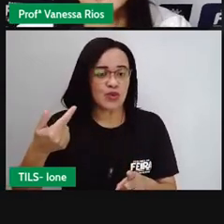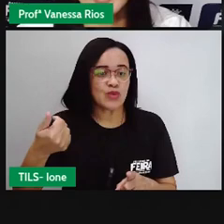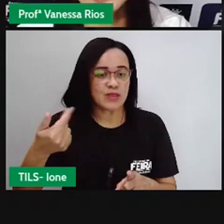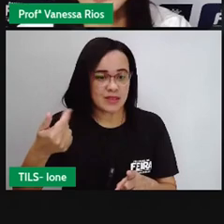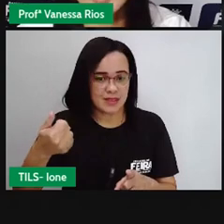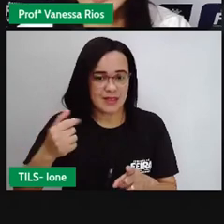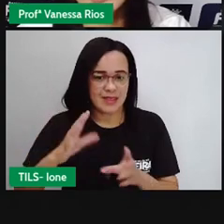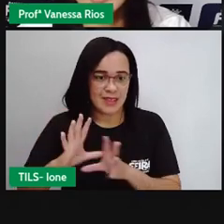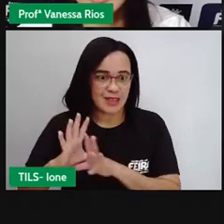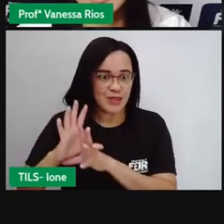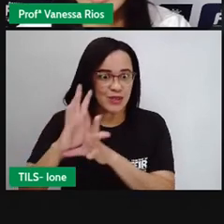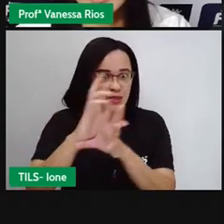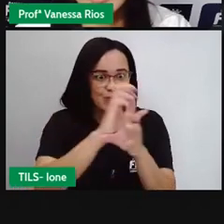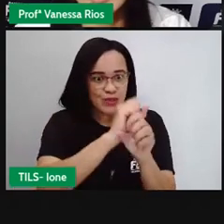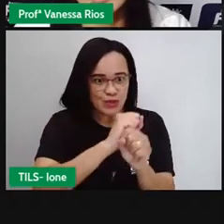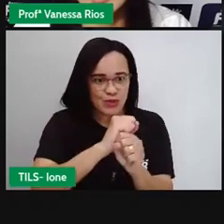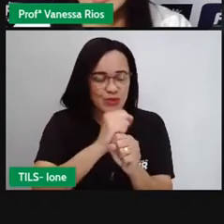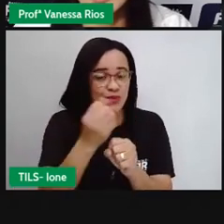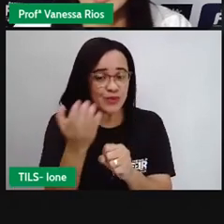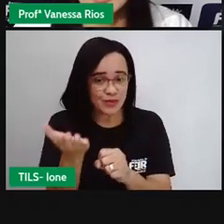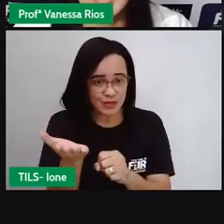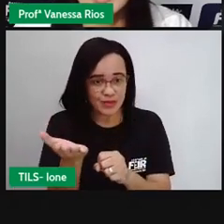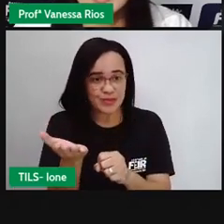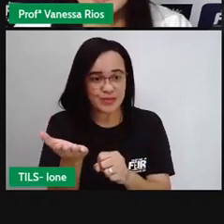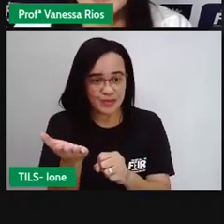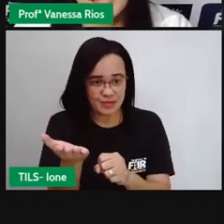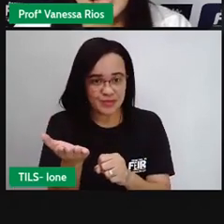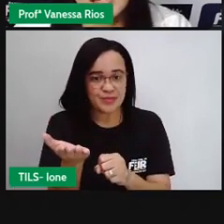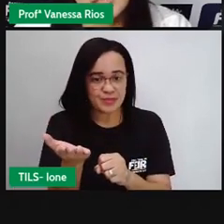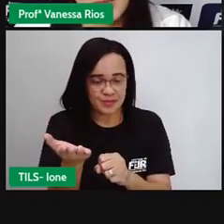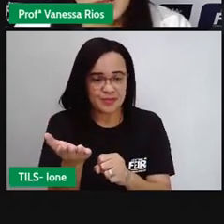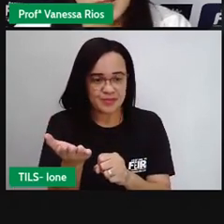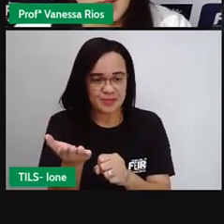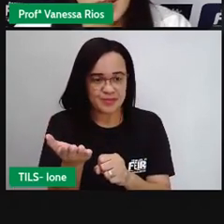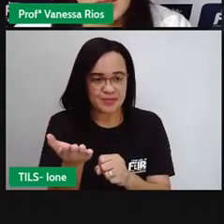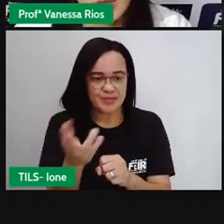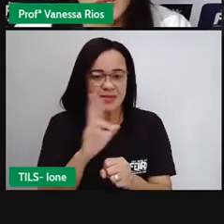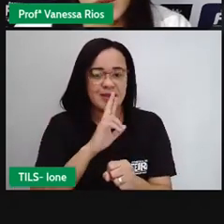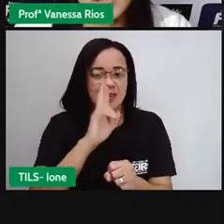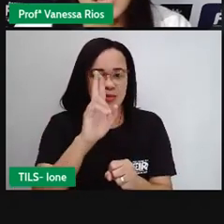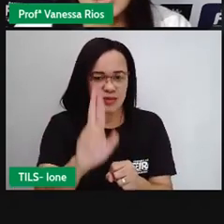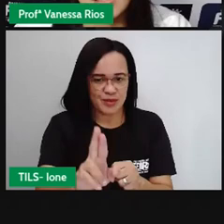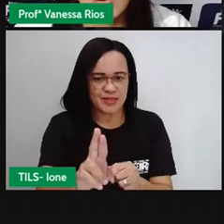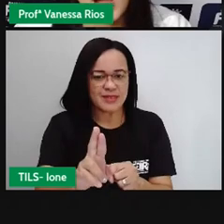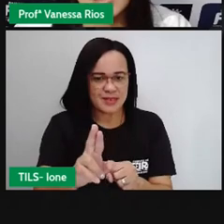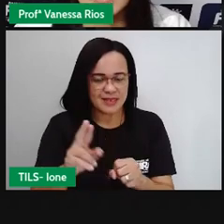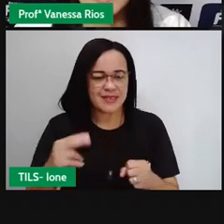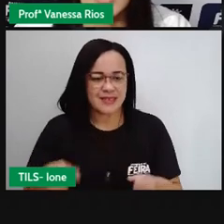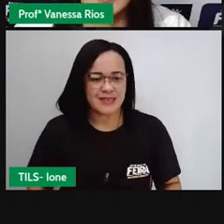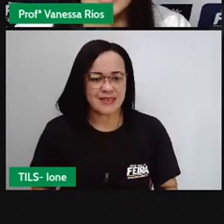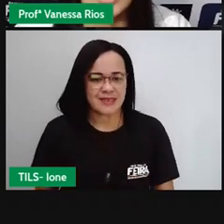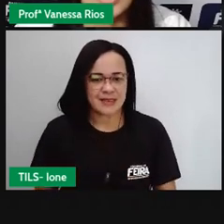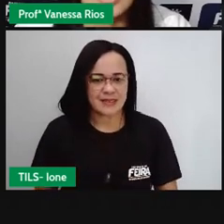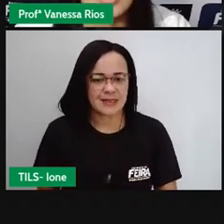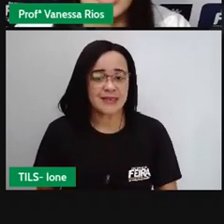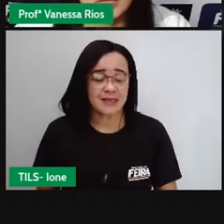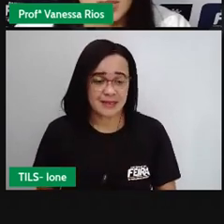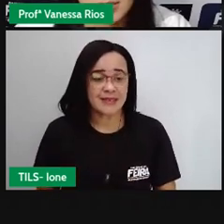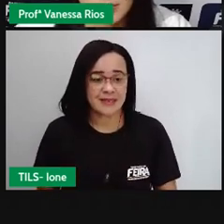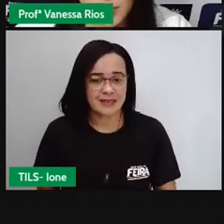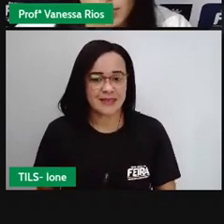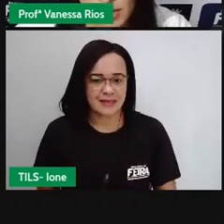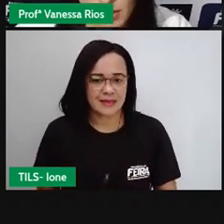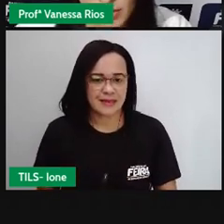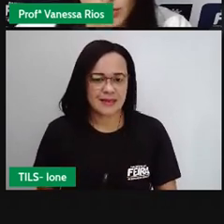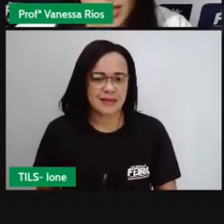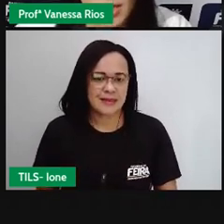observar tá vendo? e aí são várias parcelas opra mas aí tem quatro na conta de adição não